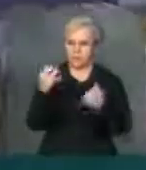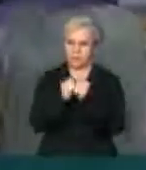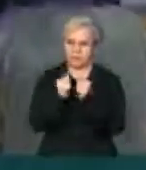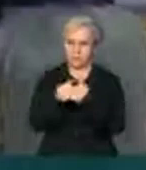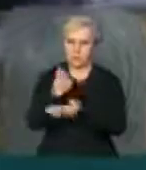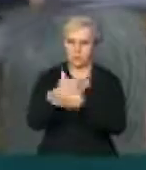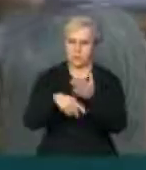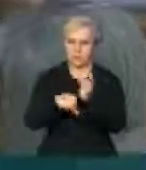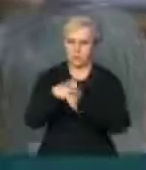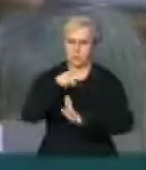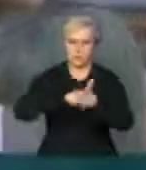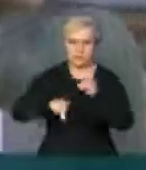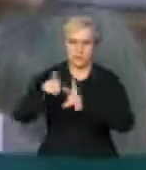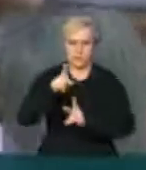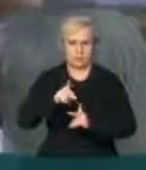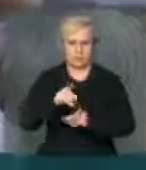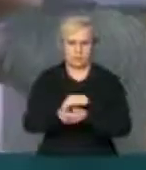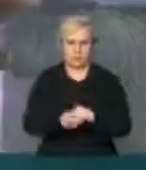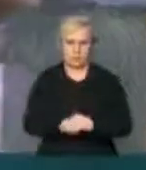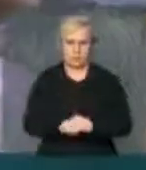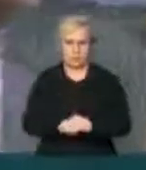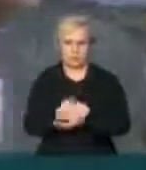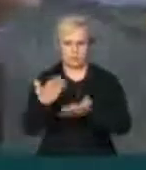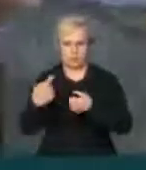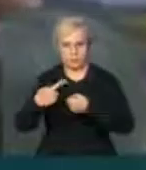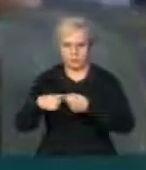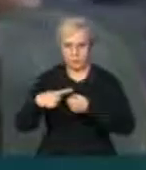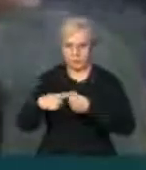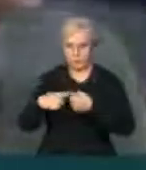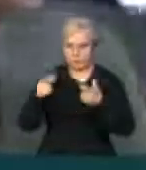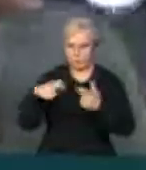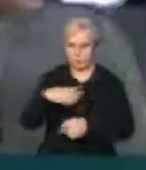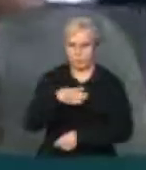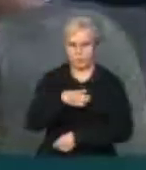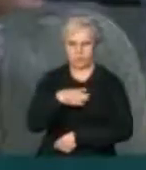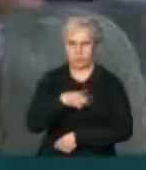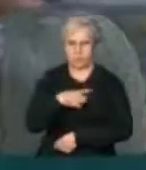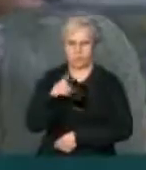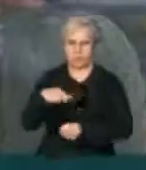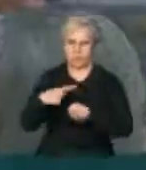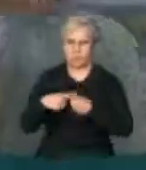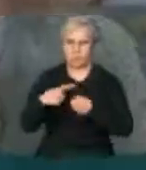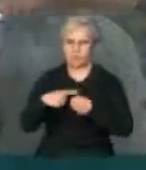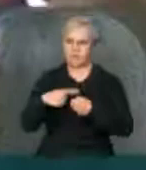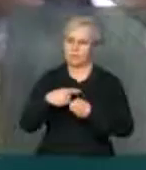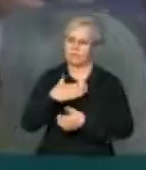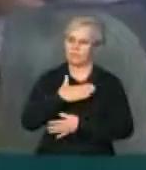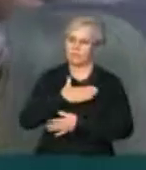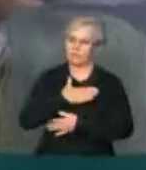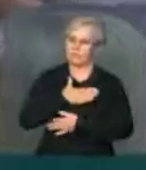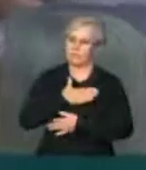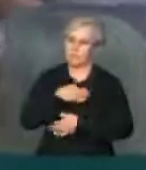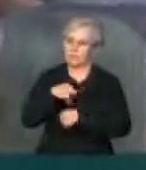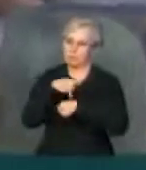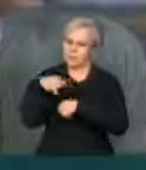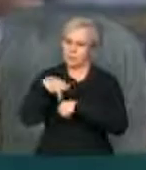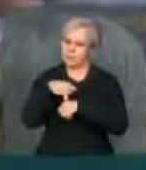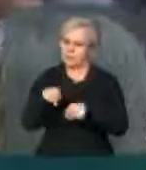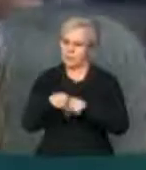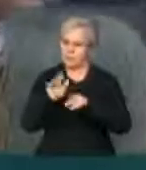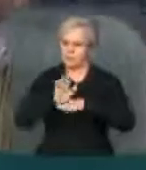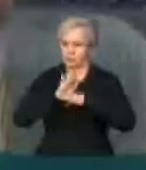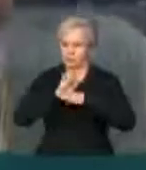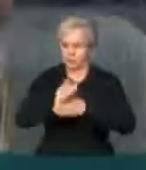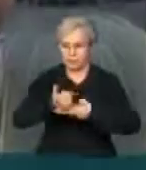maragogipanos. Esta cidade do Recôncavo Baiano, senhor Presidente, é uma cidade patriótica que deu expressiva contribuição